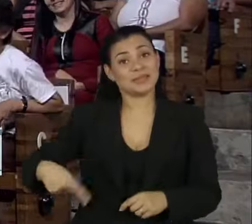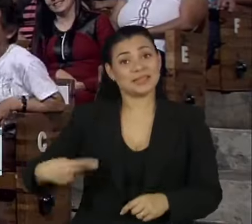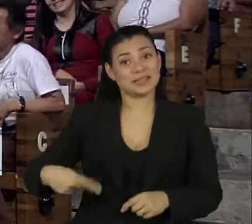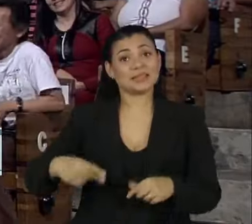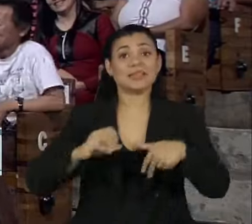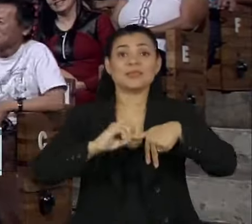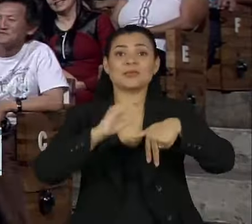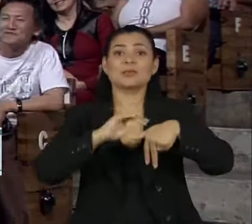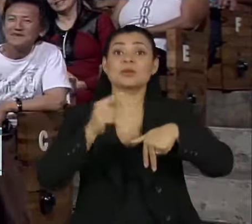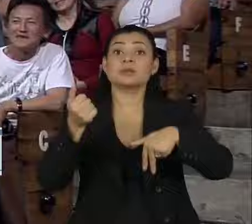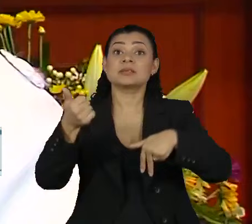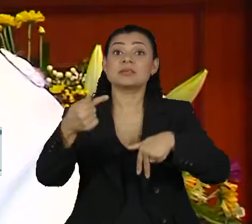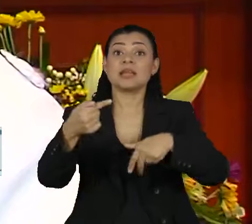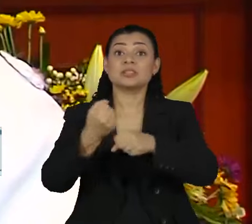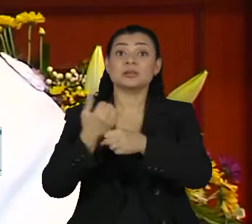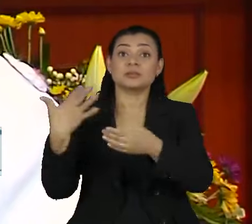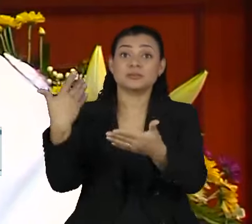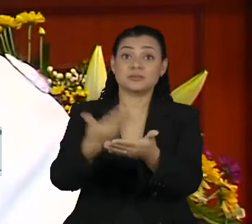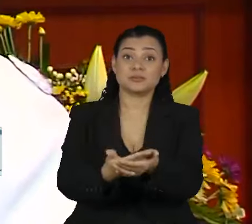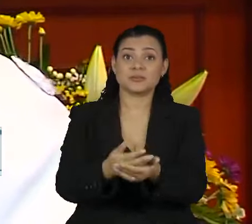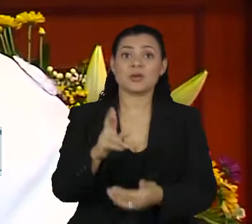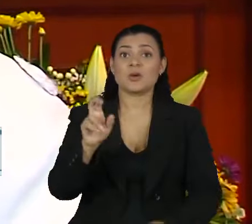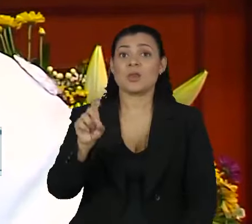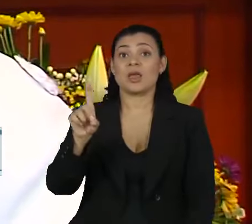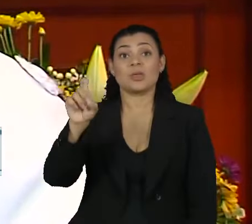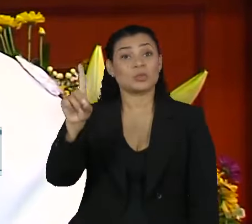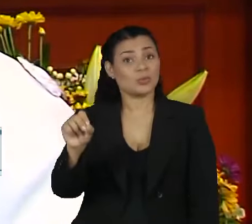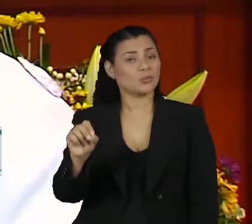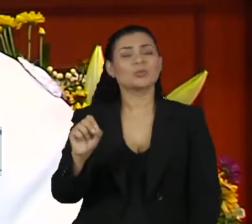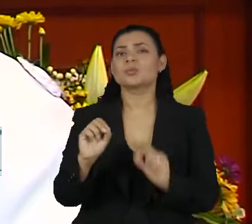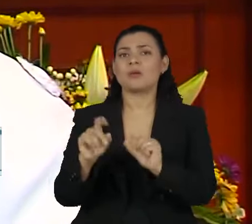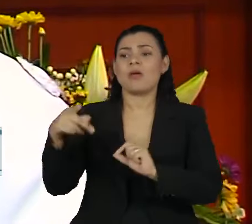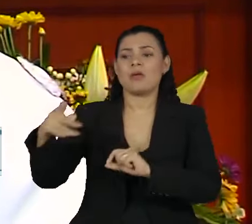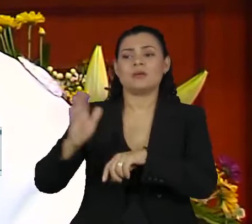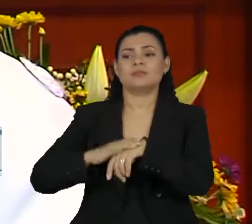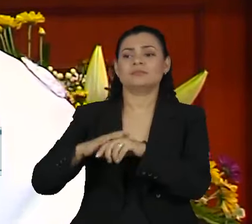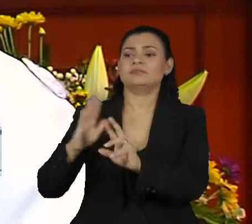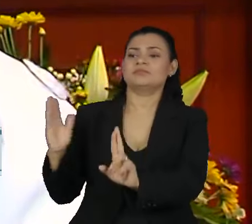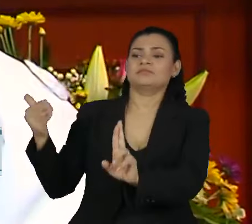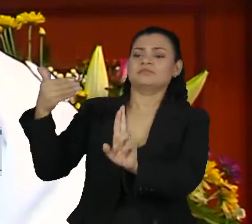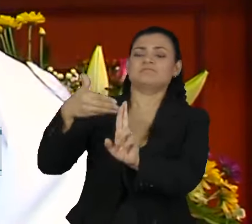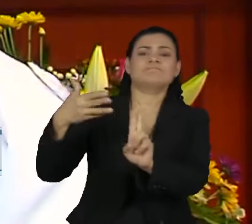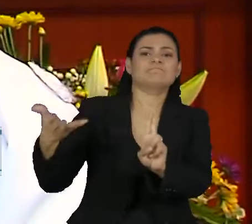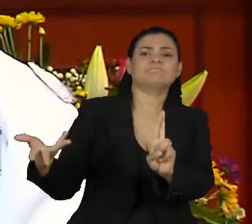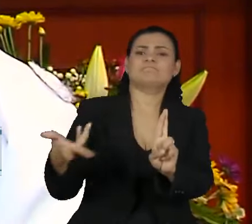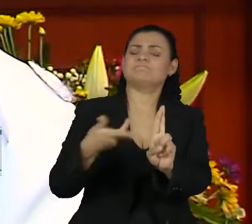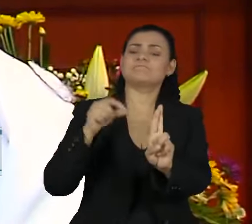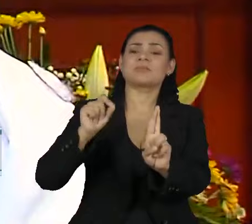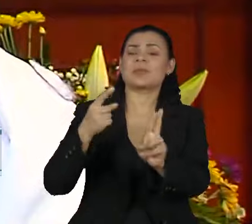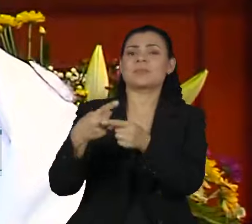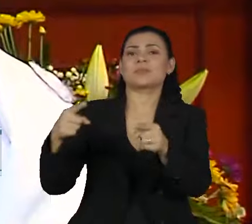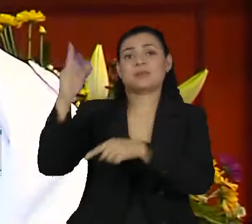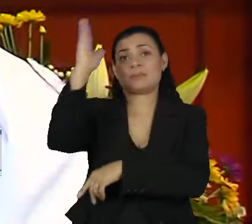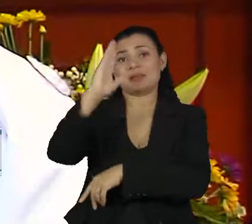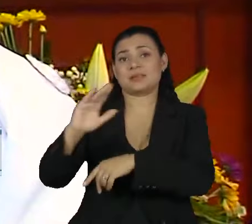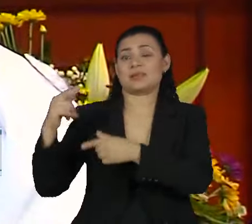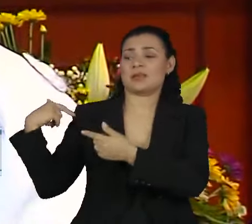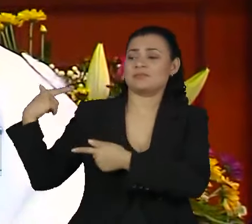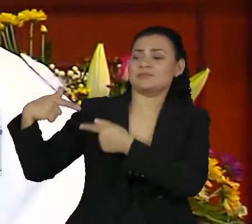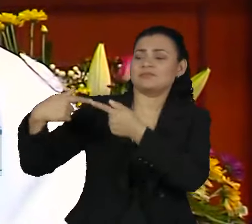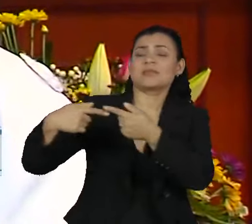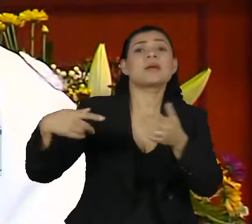por 17 anos. Rolando representa a essência da música brasileira, a música raiz.